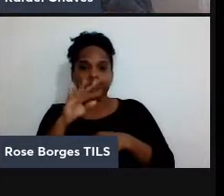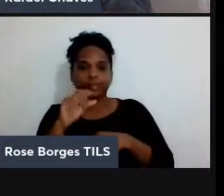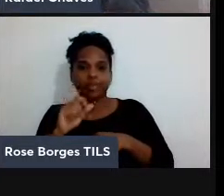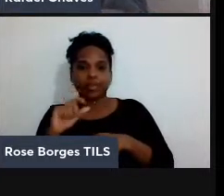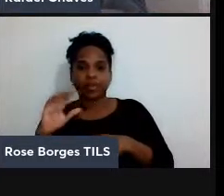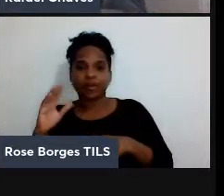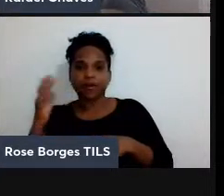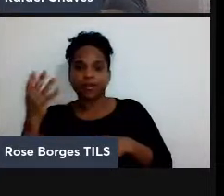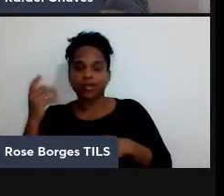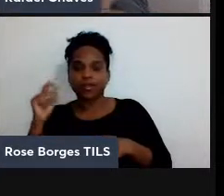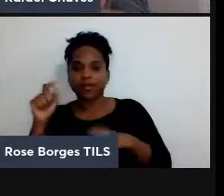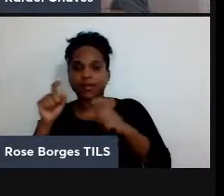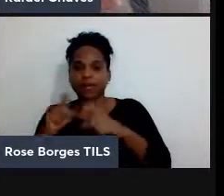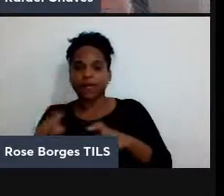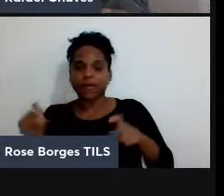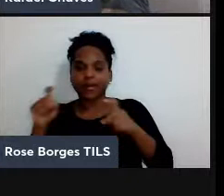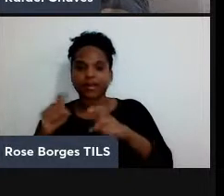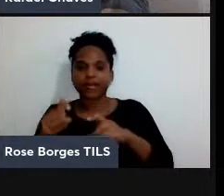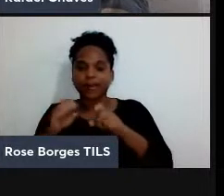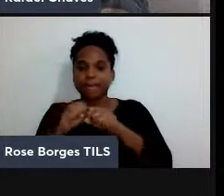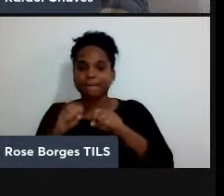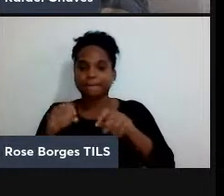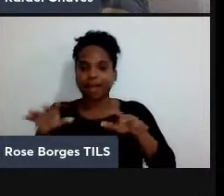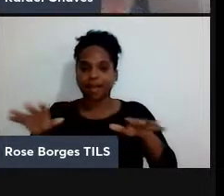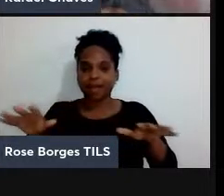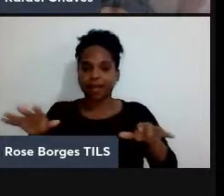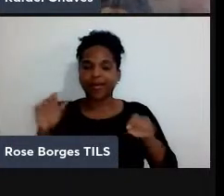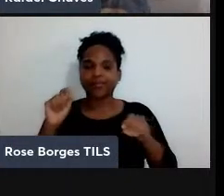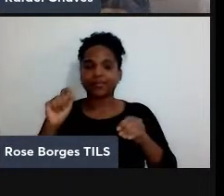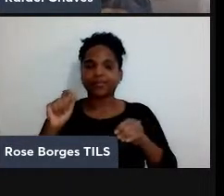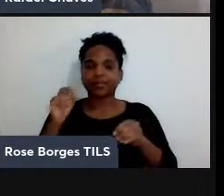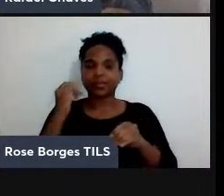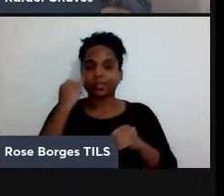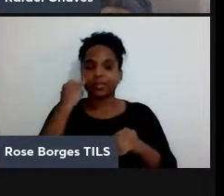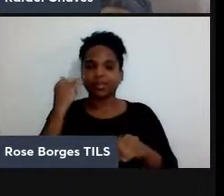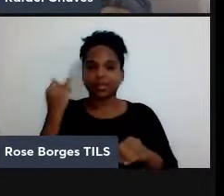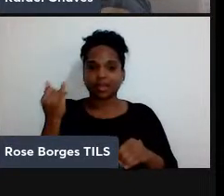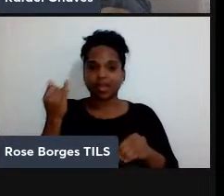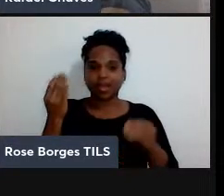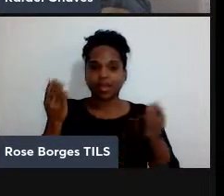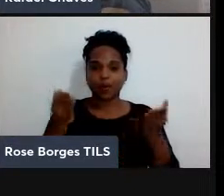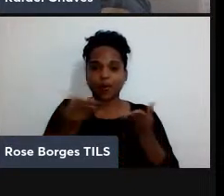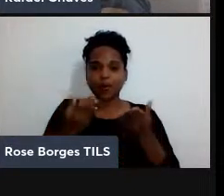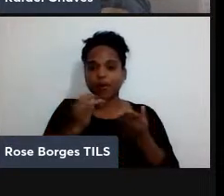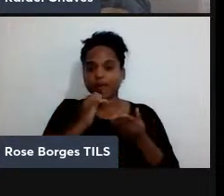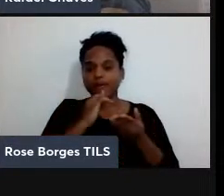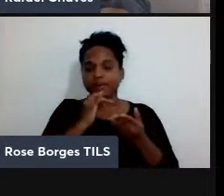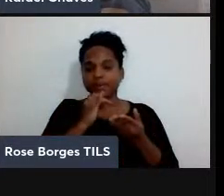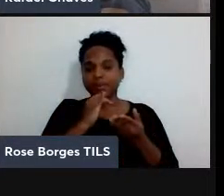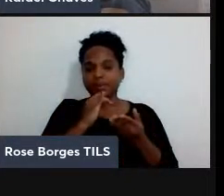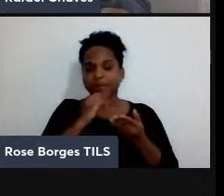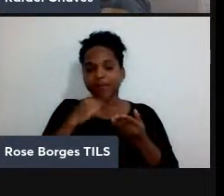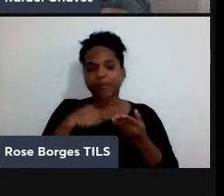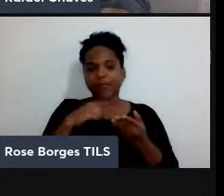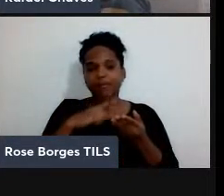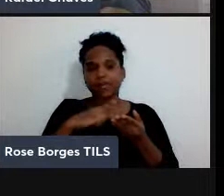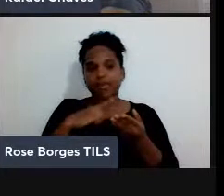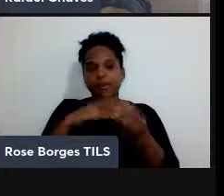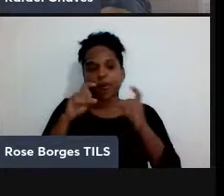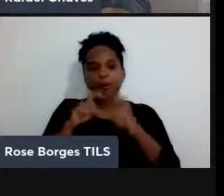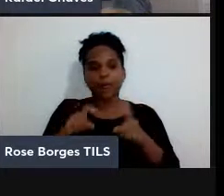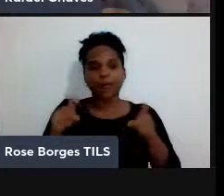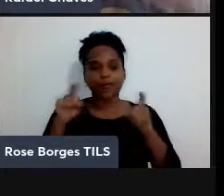computação distribuída, que a ideia vamos supor agora que eu tenho aqui um computador central